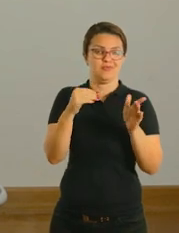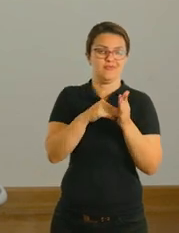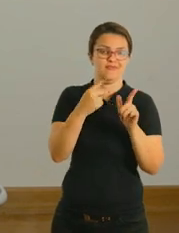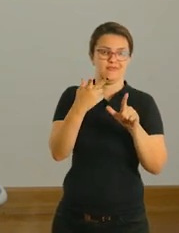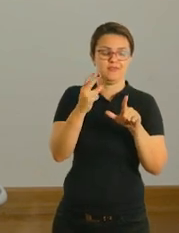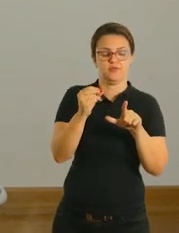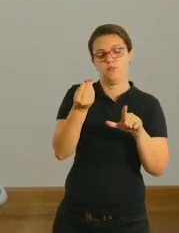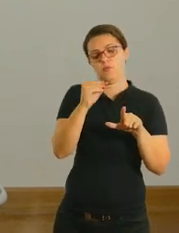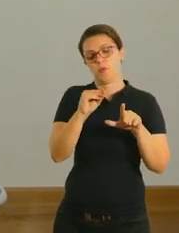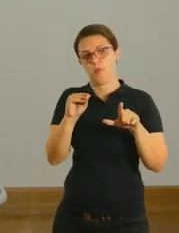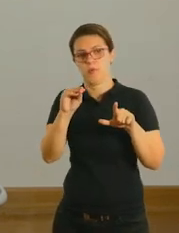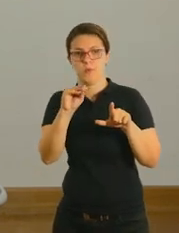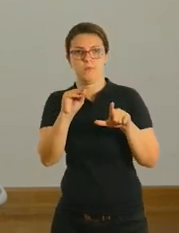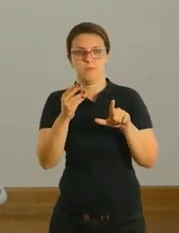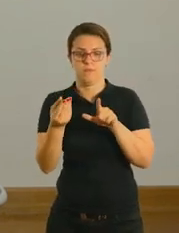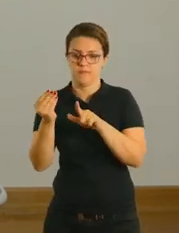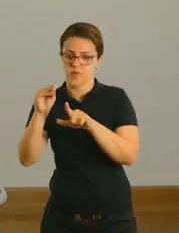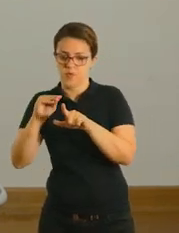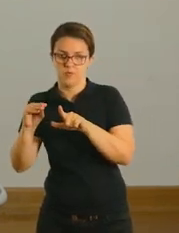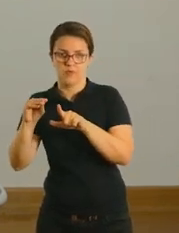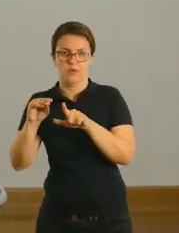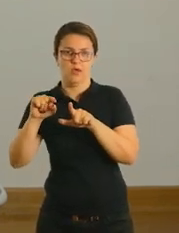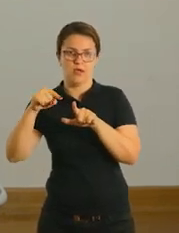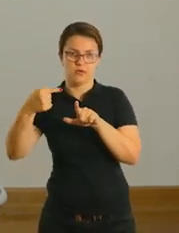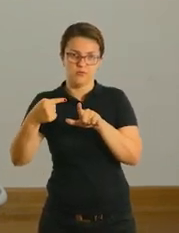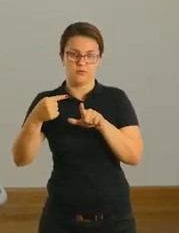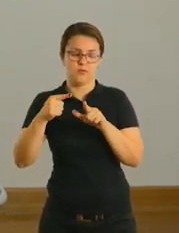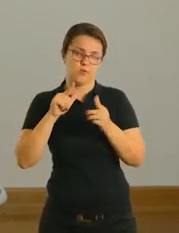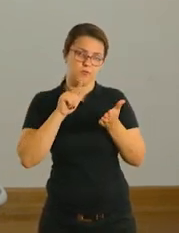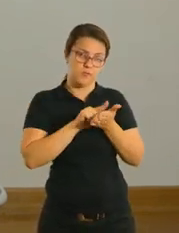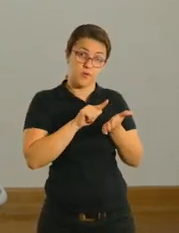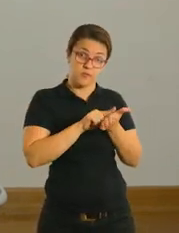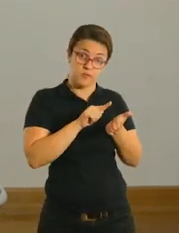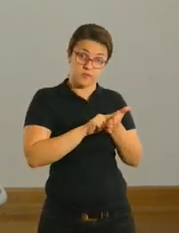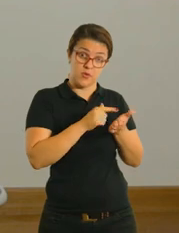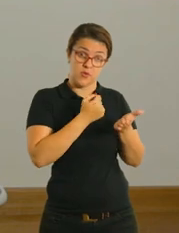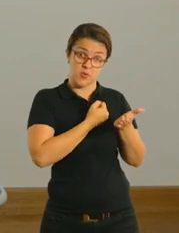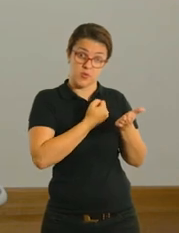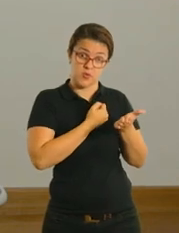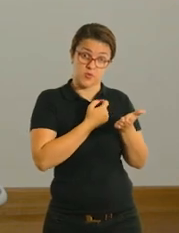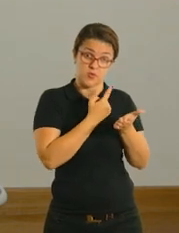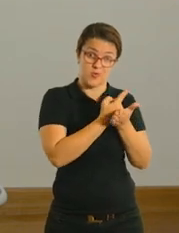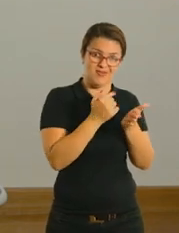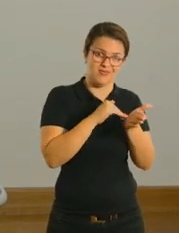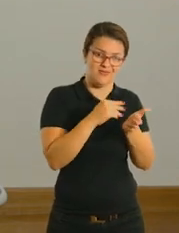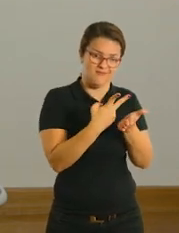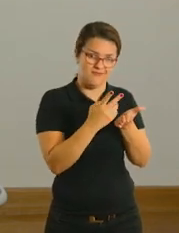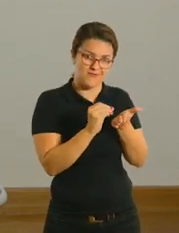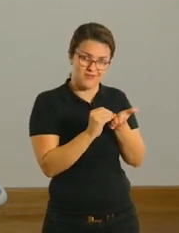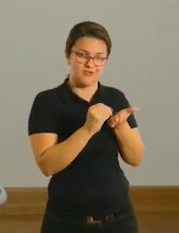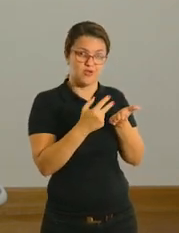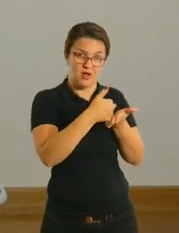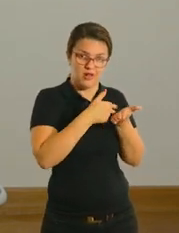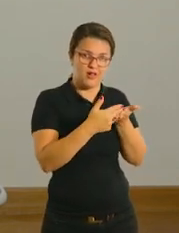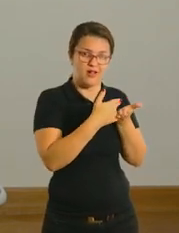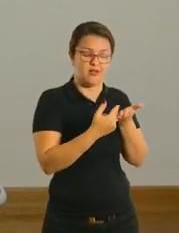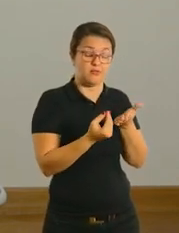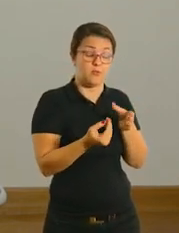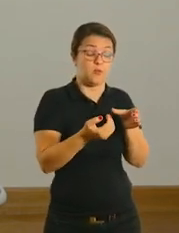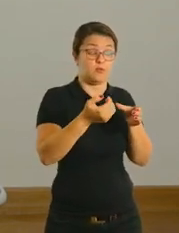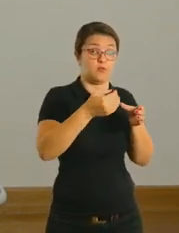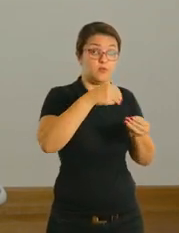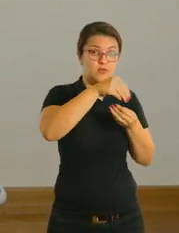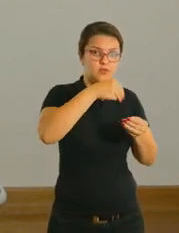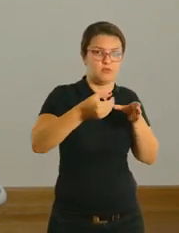cartelas, como vocês quiserem. Separado, vocês podem recortar numa folha os números de 1 a 20 e colocar dentro de um saquinho.